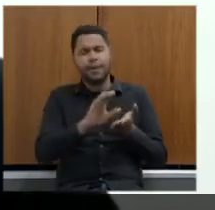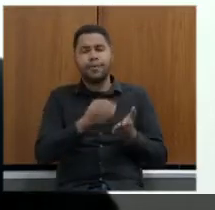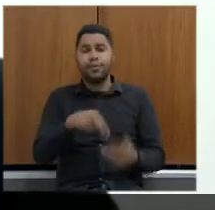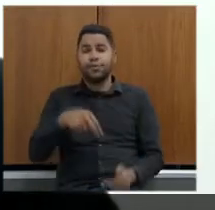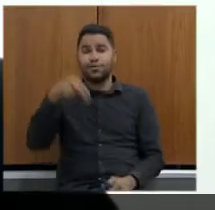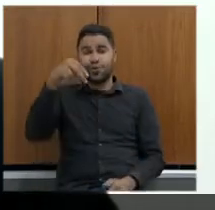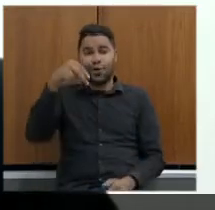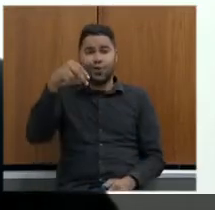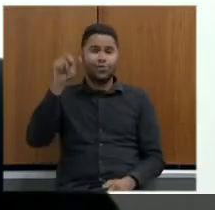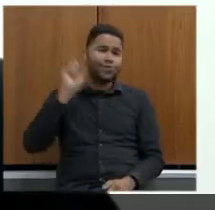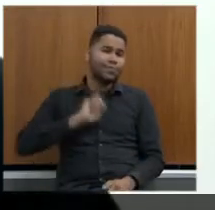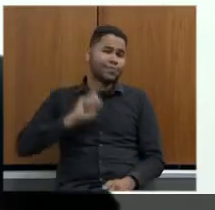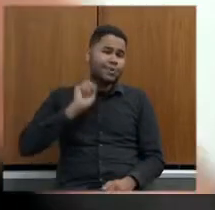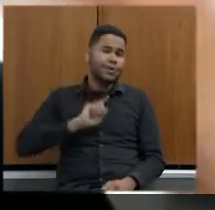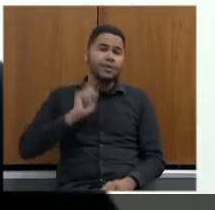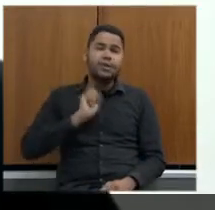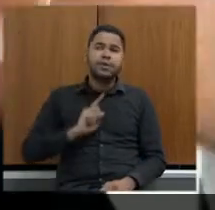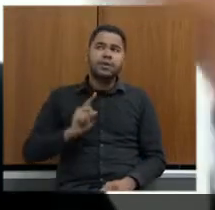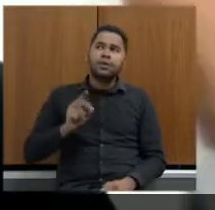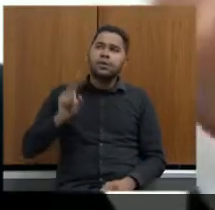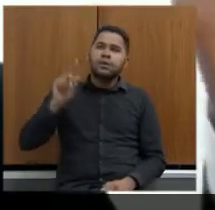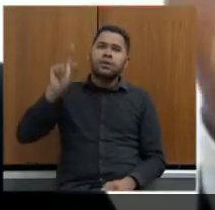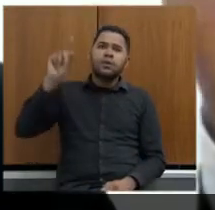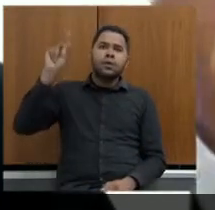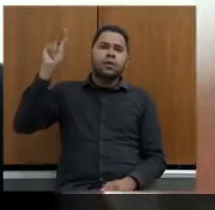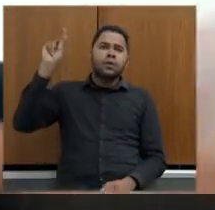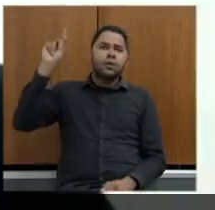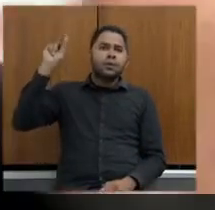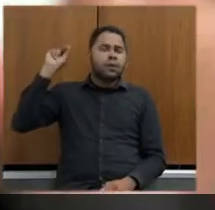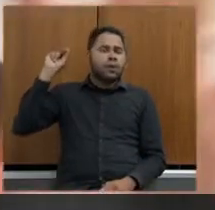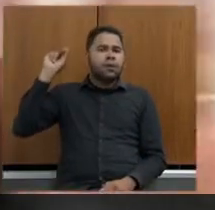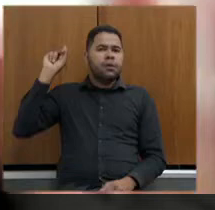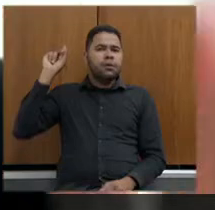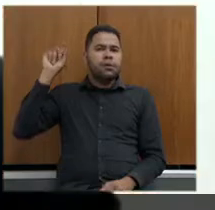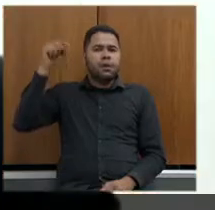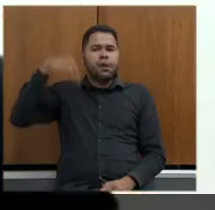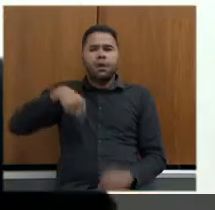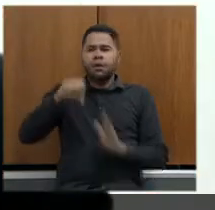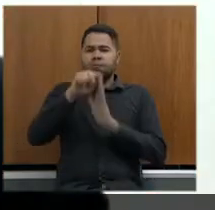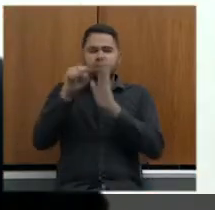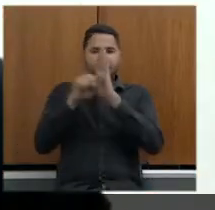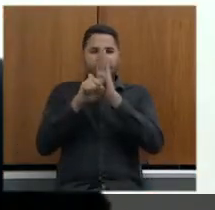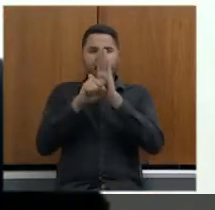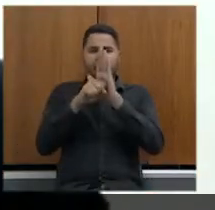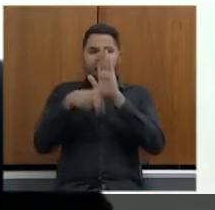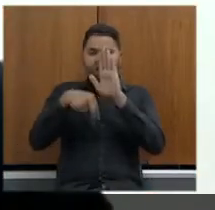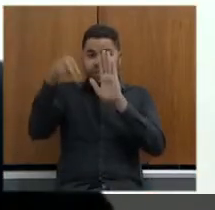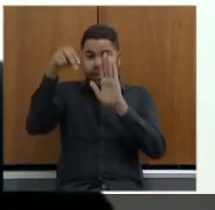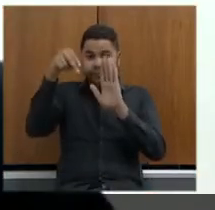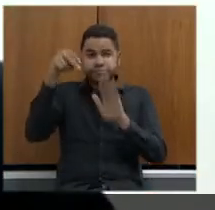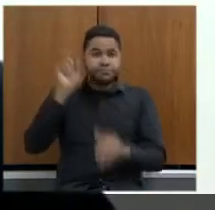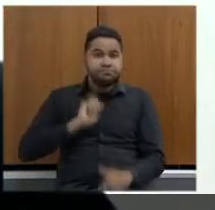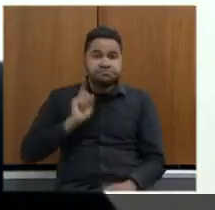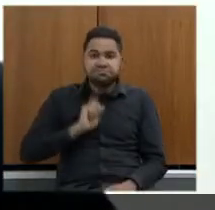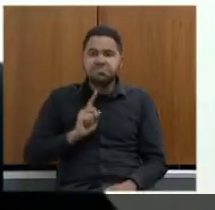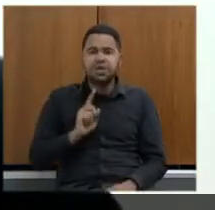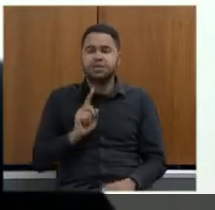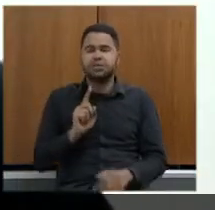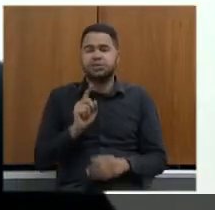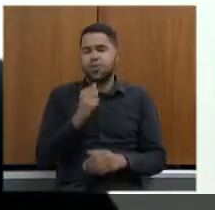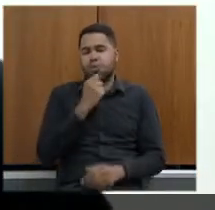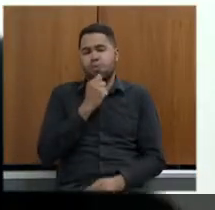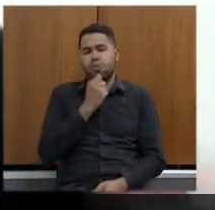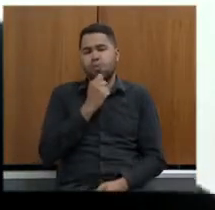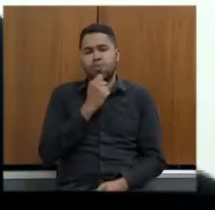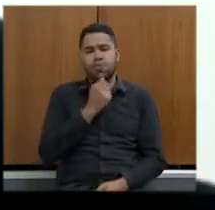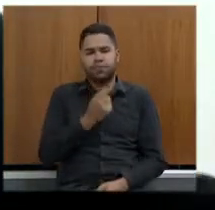Minas Gerais que há décadas há décadas nesse século o norte de Minas não tinha experimentado então se